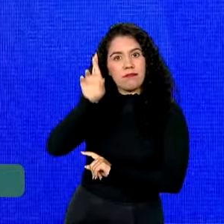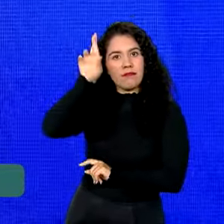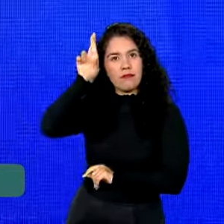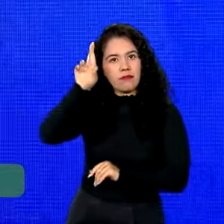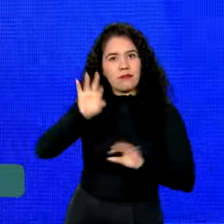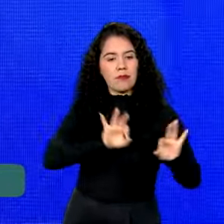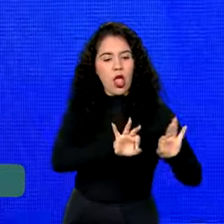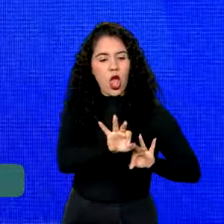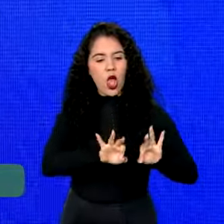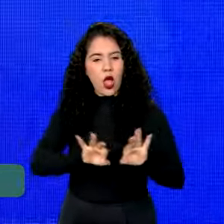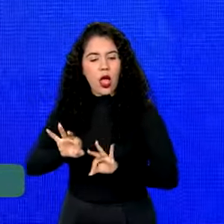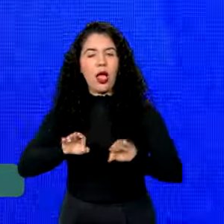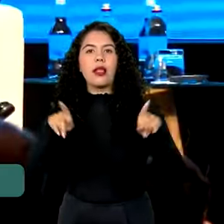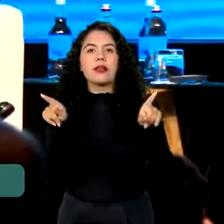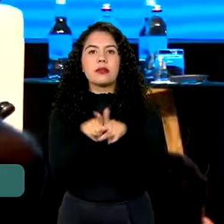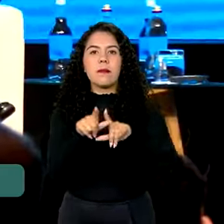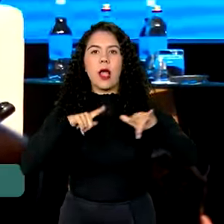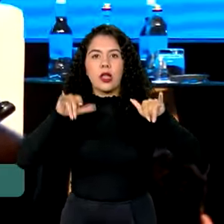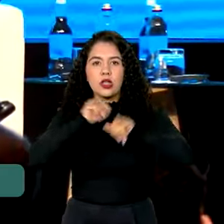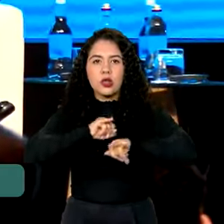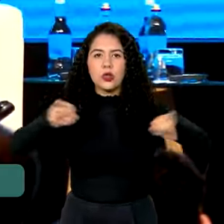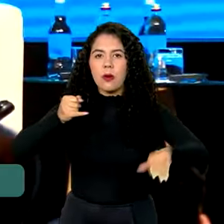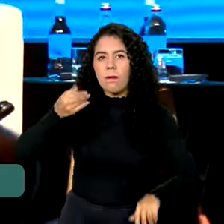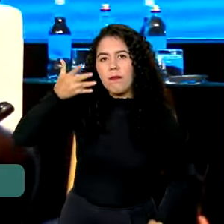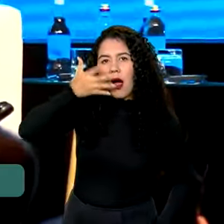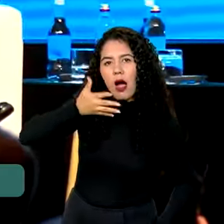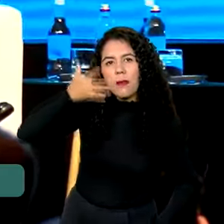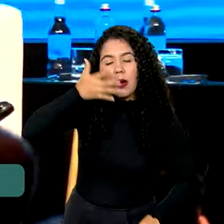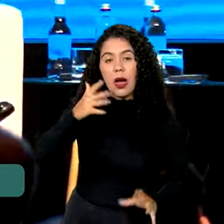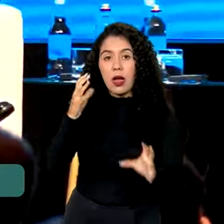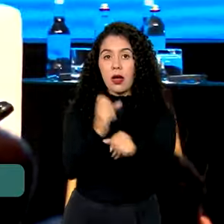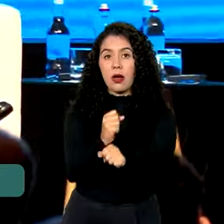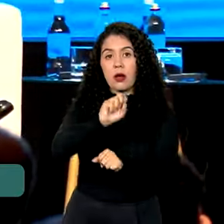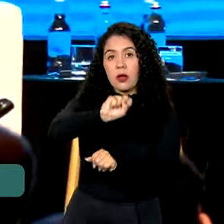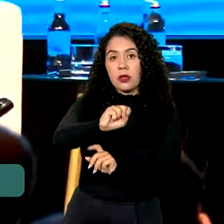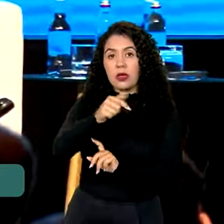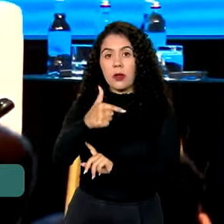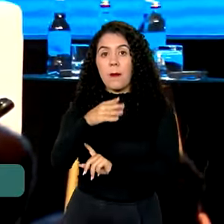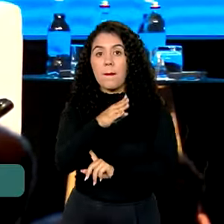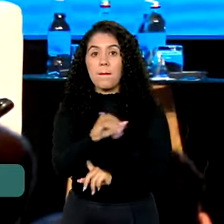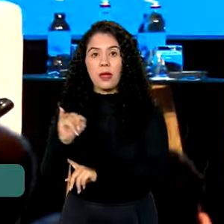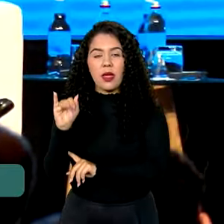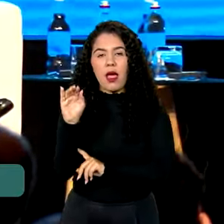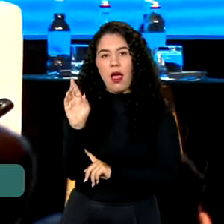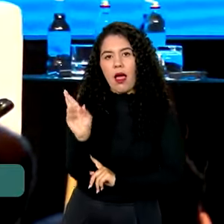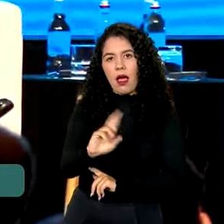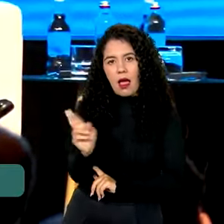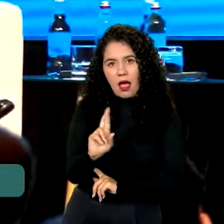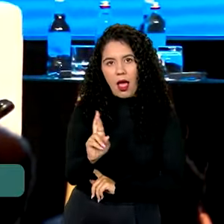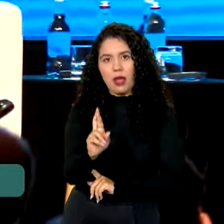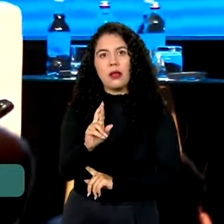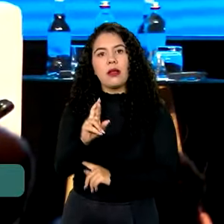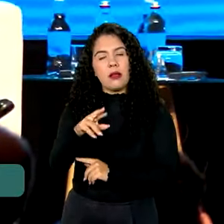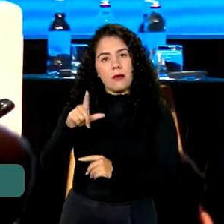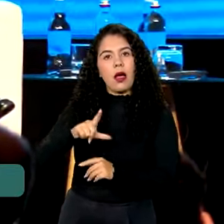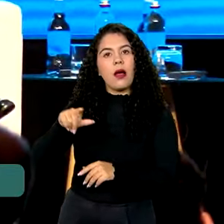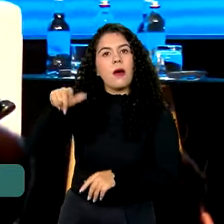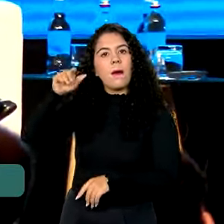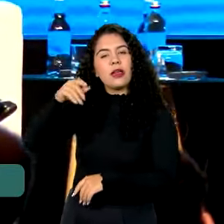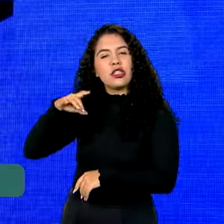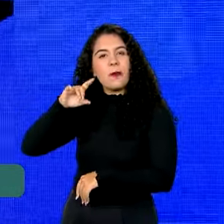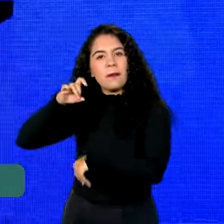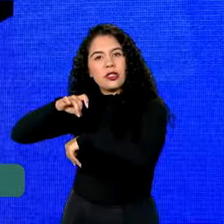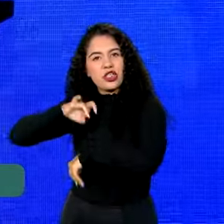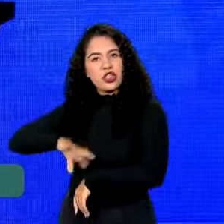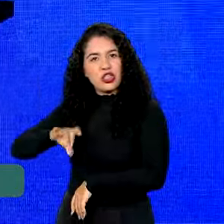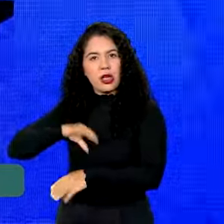do anúncio de pelo menos 82 bilhões de reais em investimentos chilenos no Brasil.